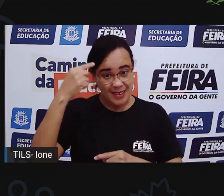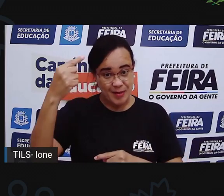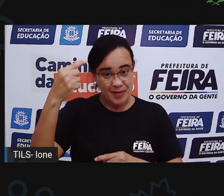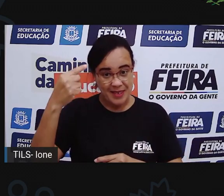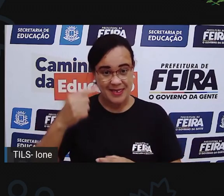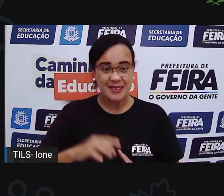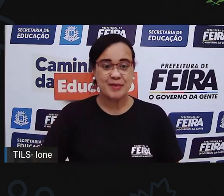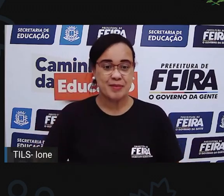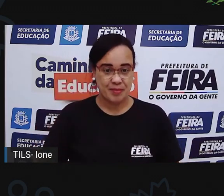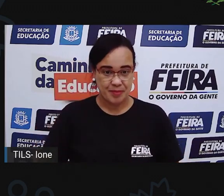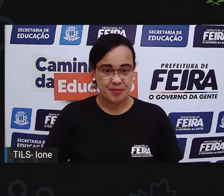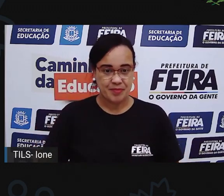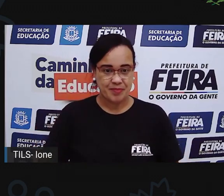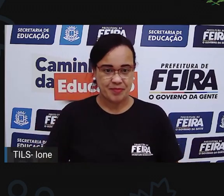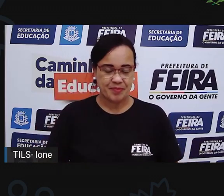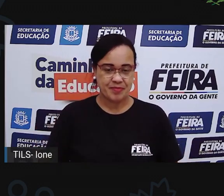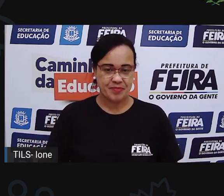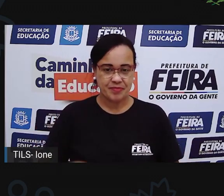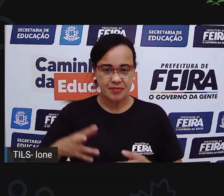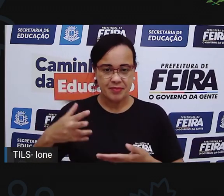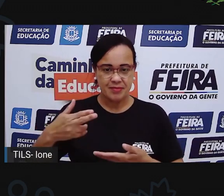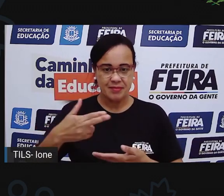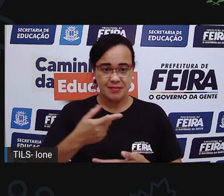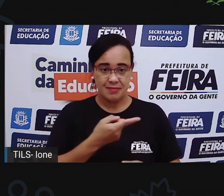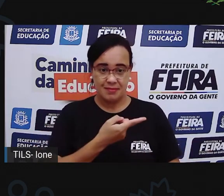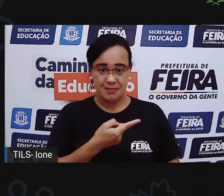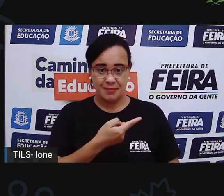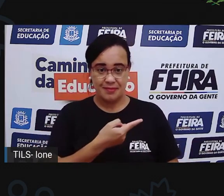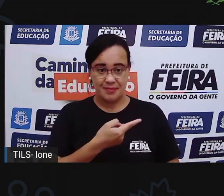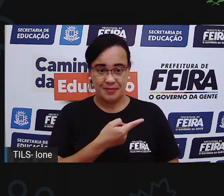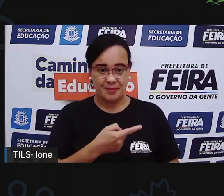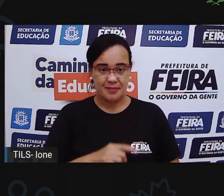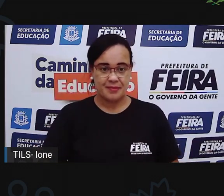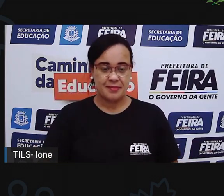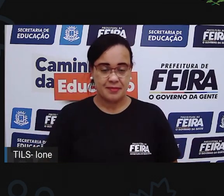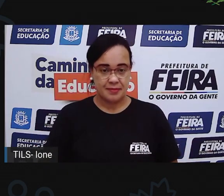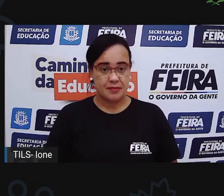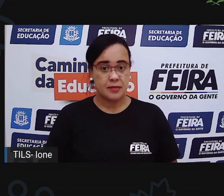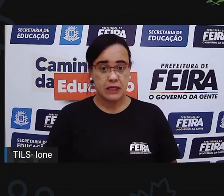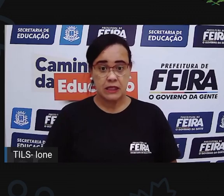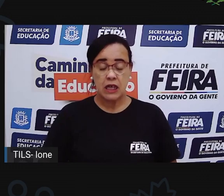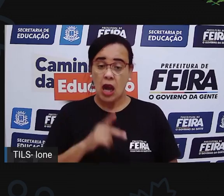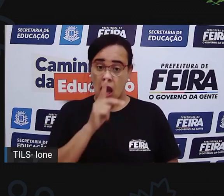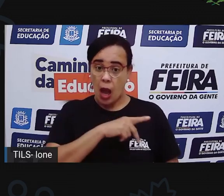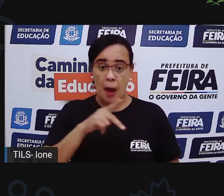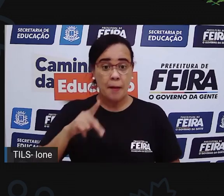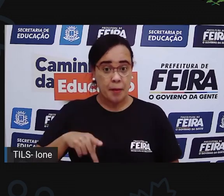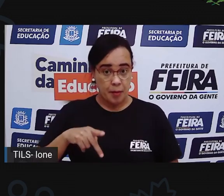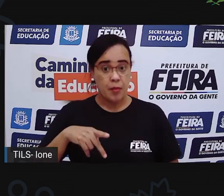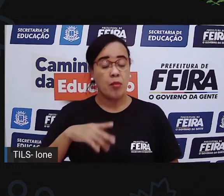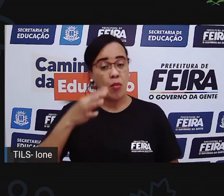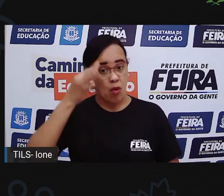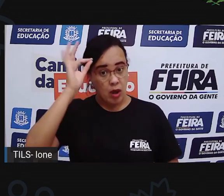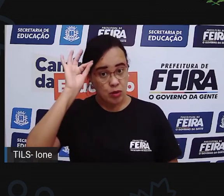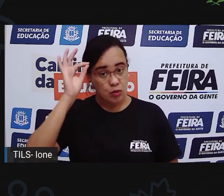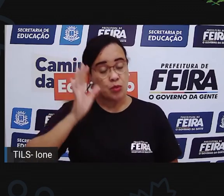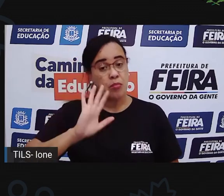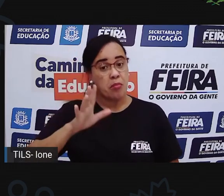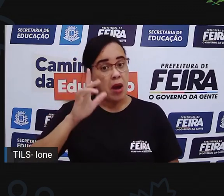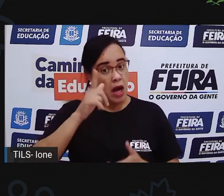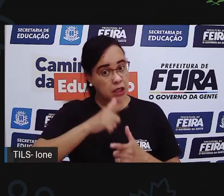Então a Pro vai cortar aqui. Estão percebendo que até a Pro, que é adulta, tem um pouco de dificuldade. Então,